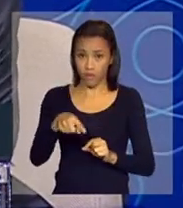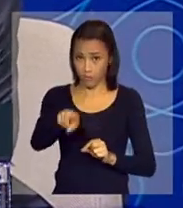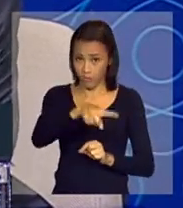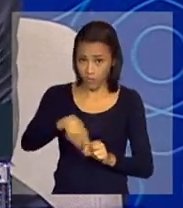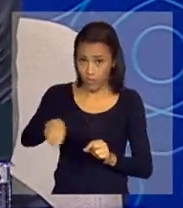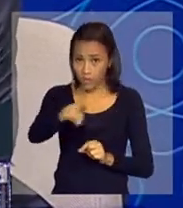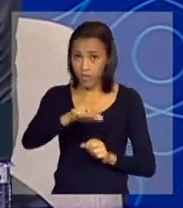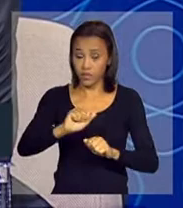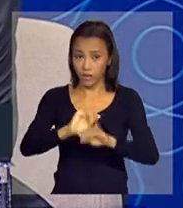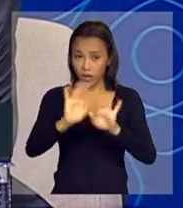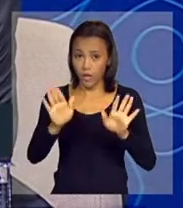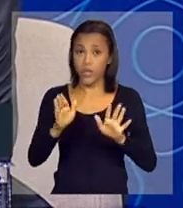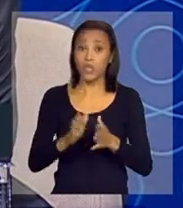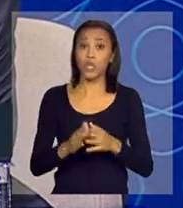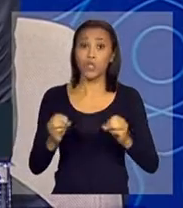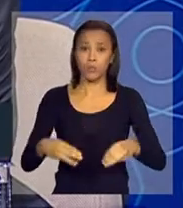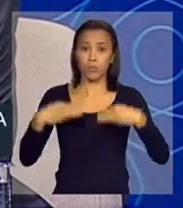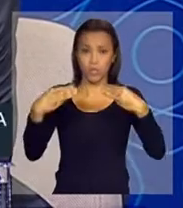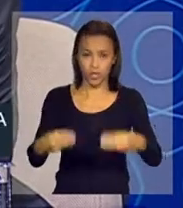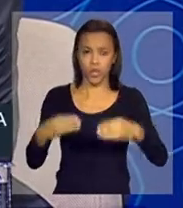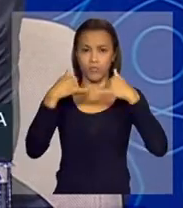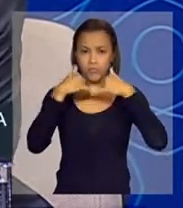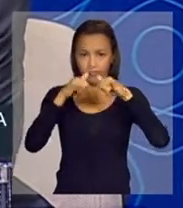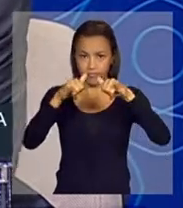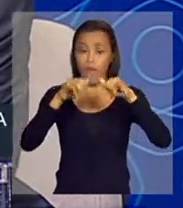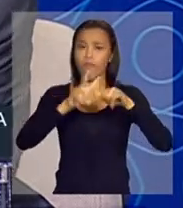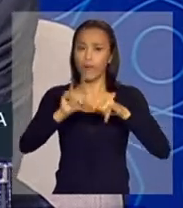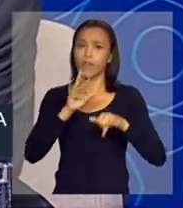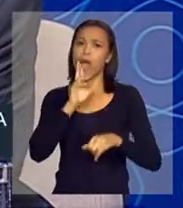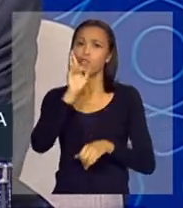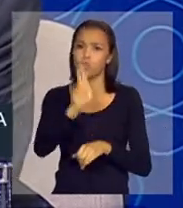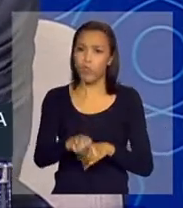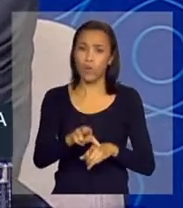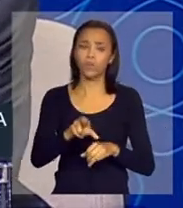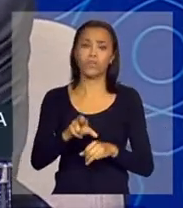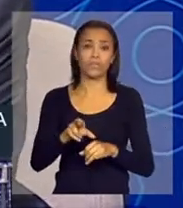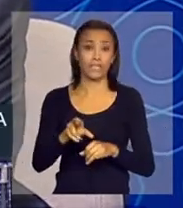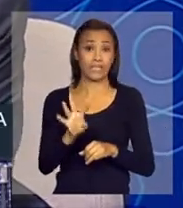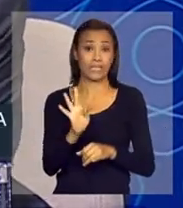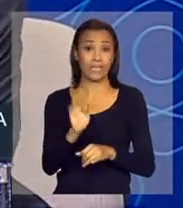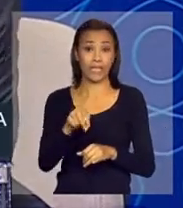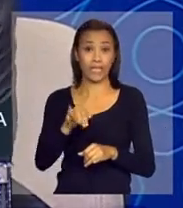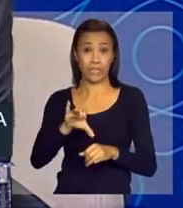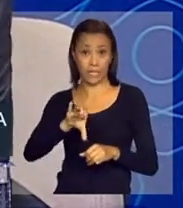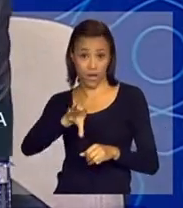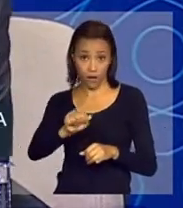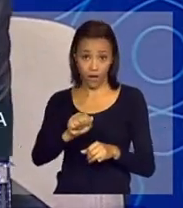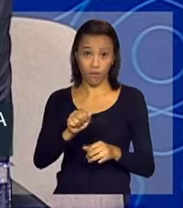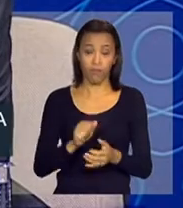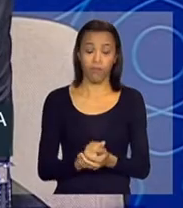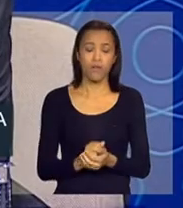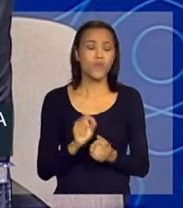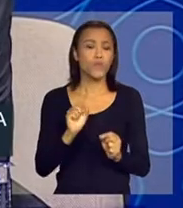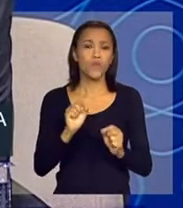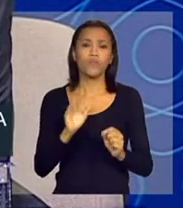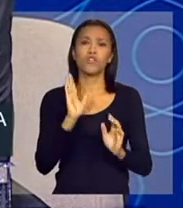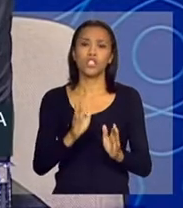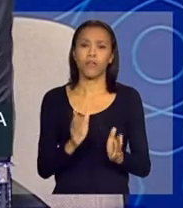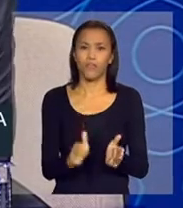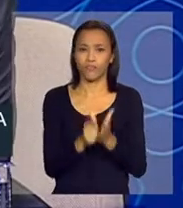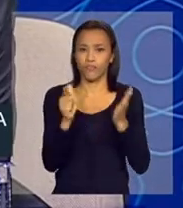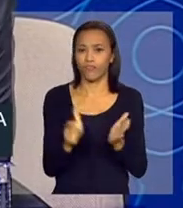o próprio Ministério de Minas e Energia dará uma resposta global, técnica, ao que foi levantado na